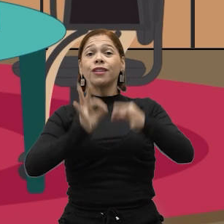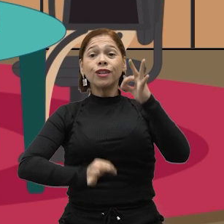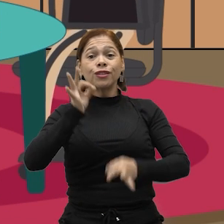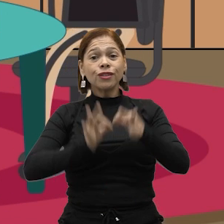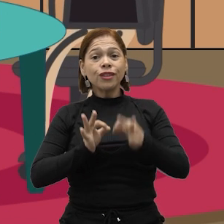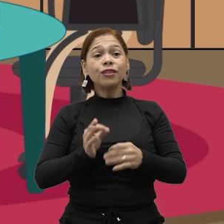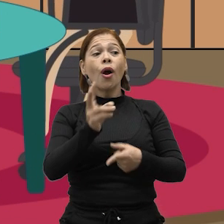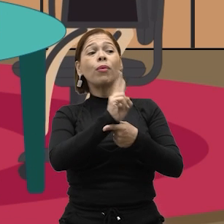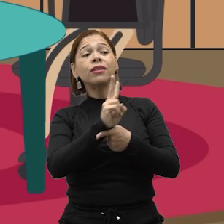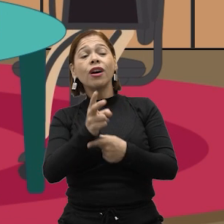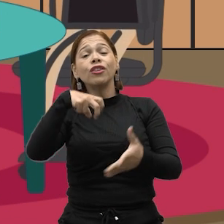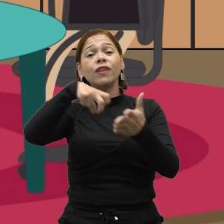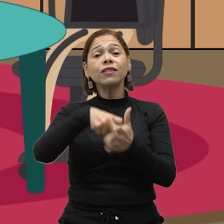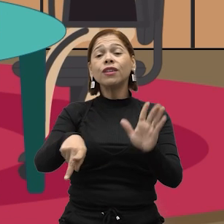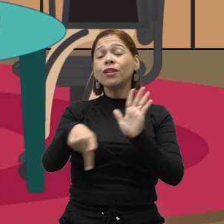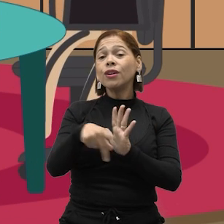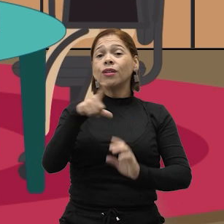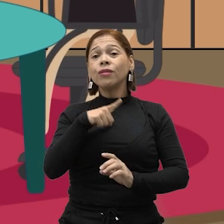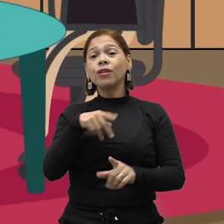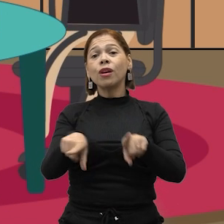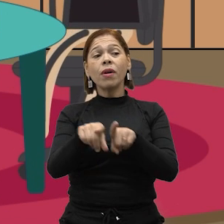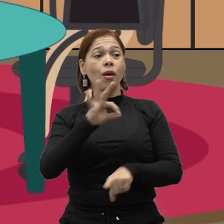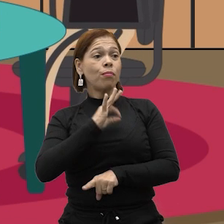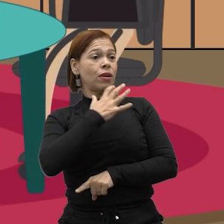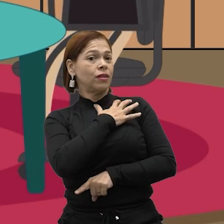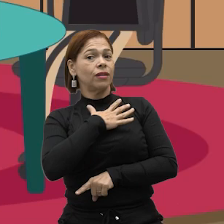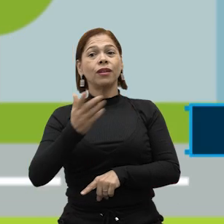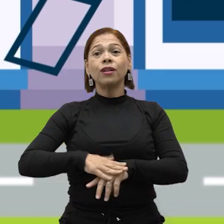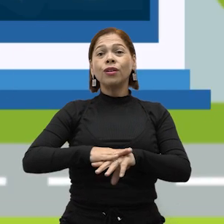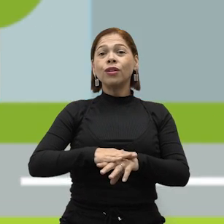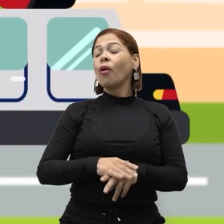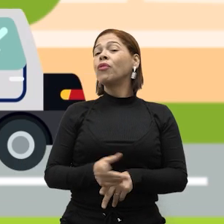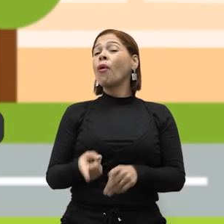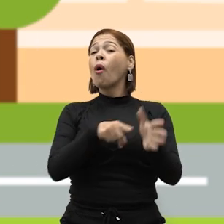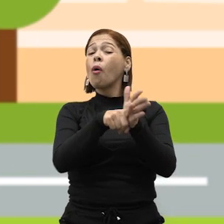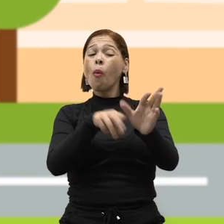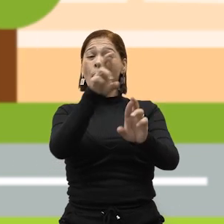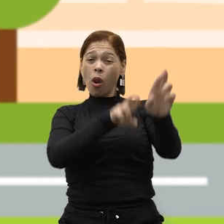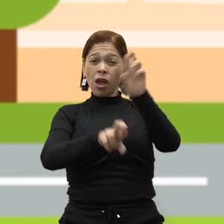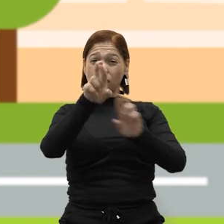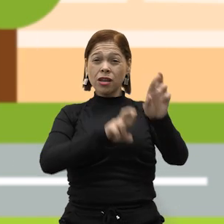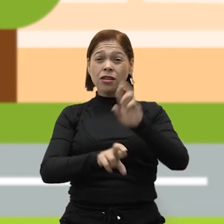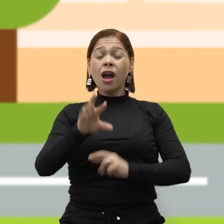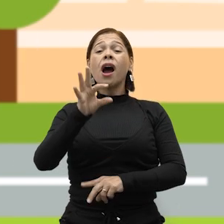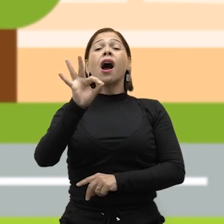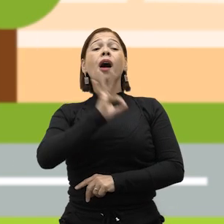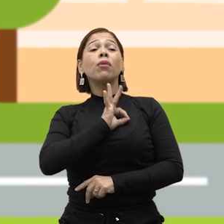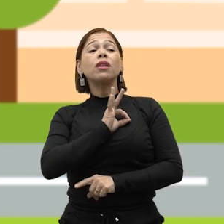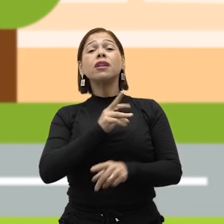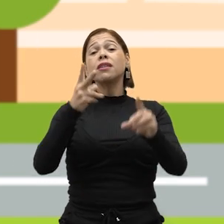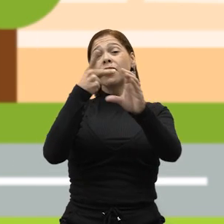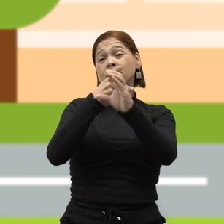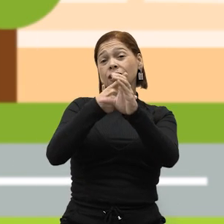e de apuração de infrações penais, à exceção das militares. Por ser uma polícia investigativa, a Polícia